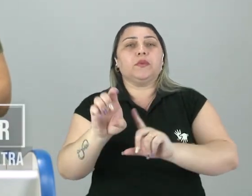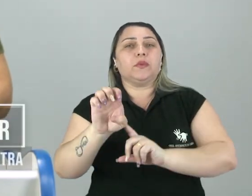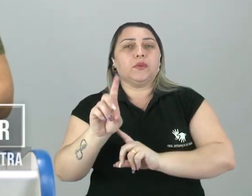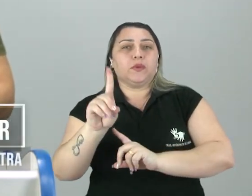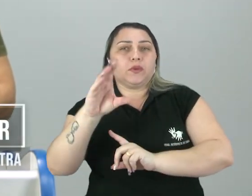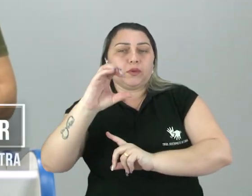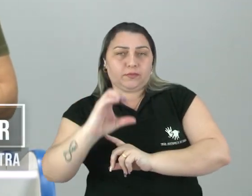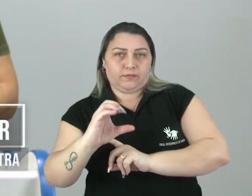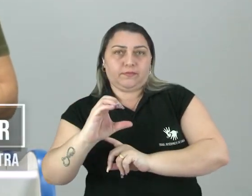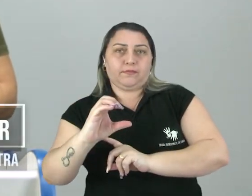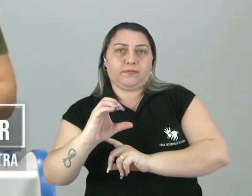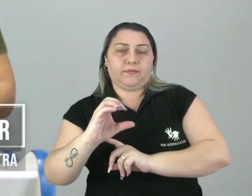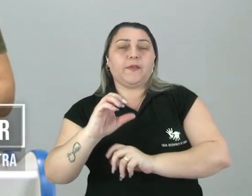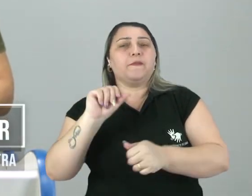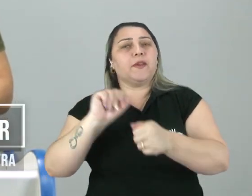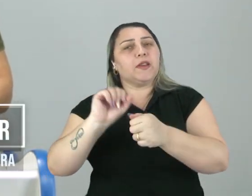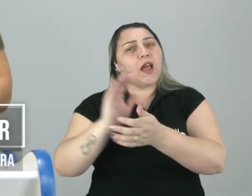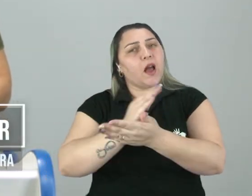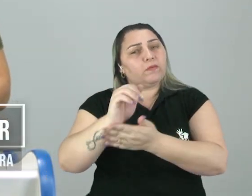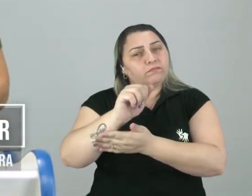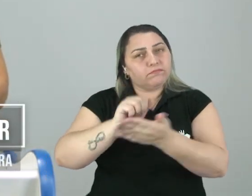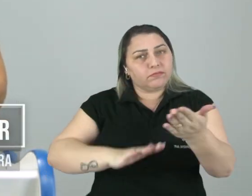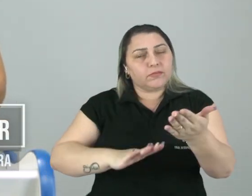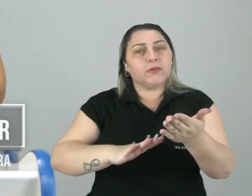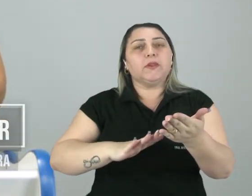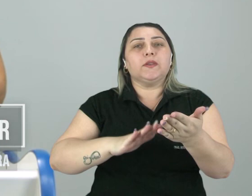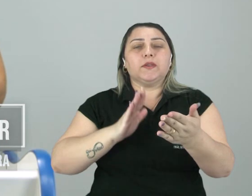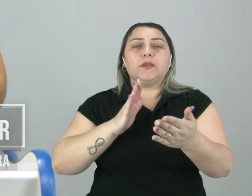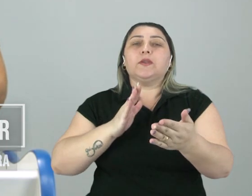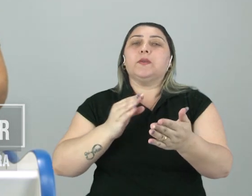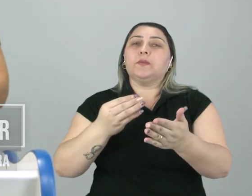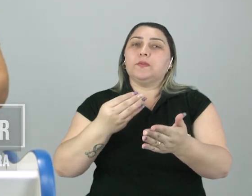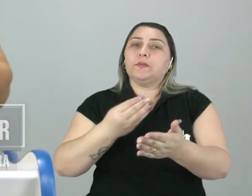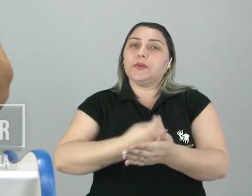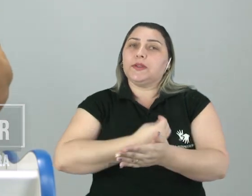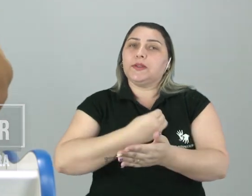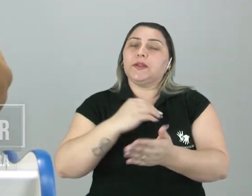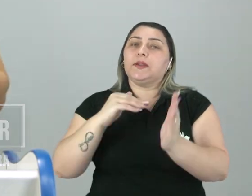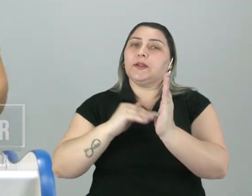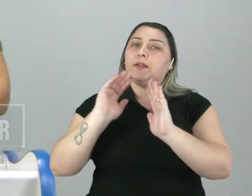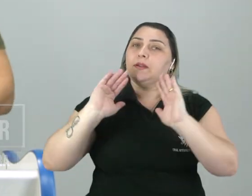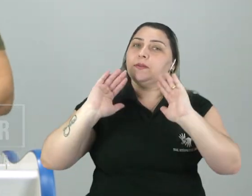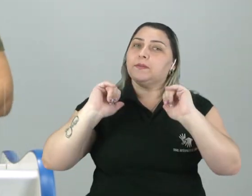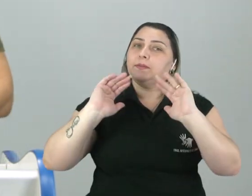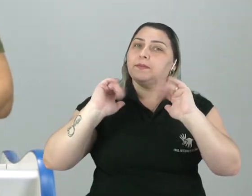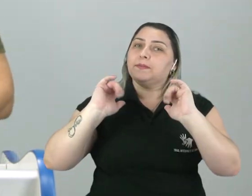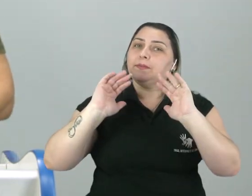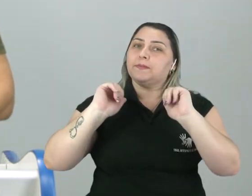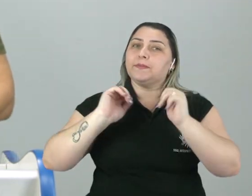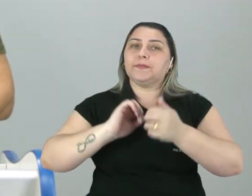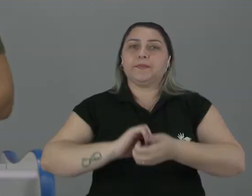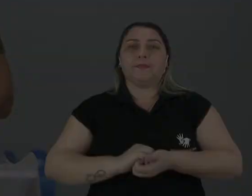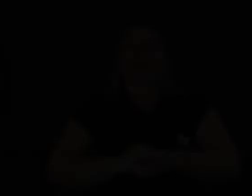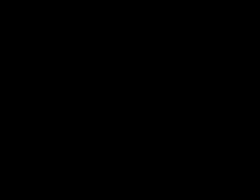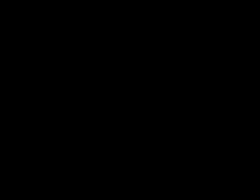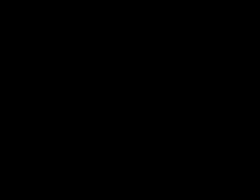plataforma Eduque para fazer algumas atividades que estarão lá, ok? Até a próxima, tchau!